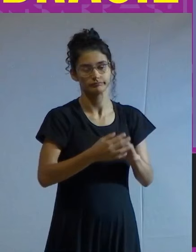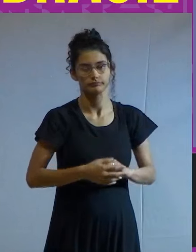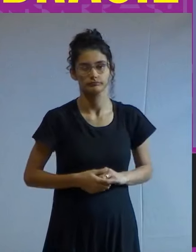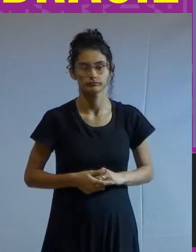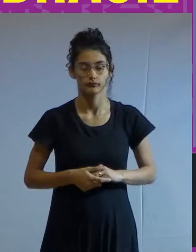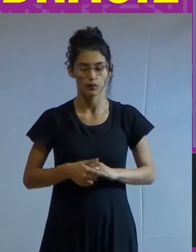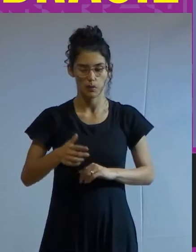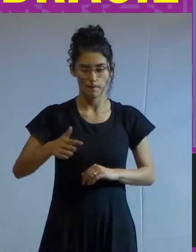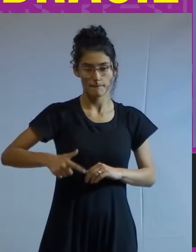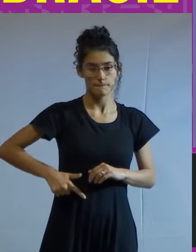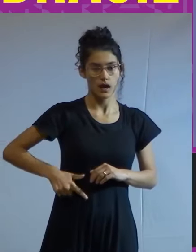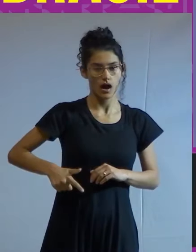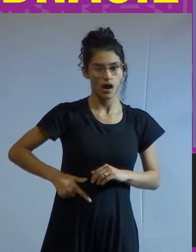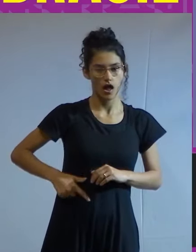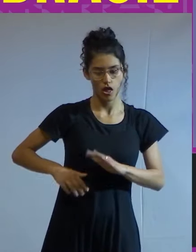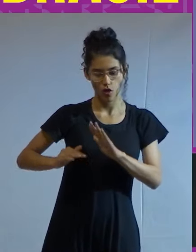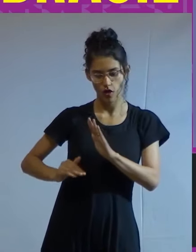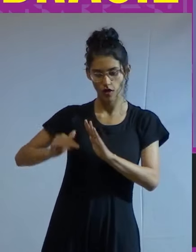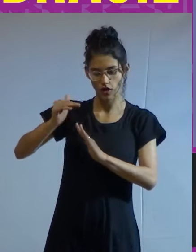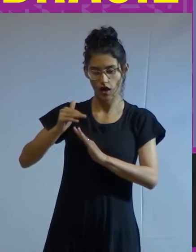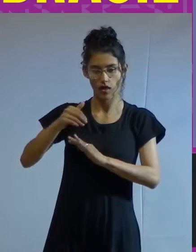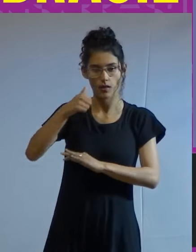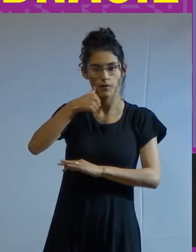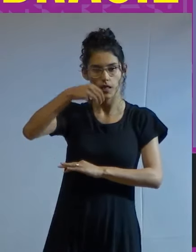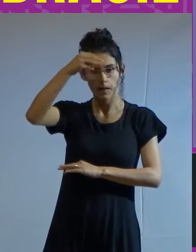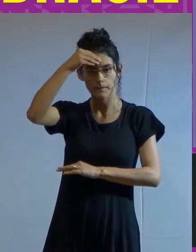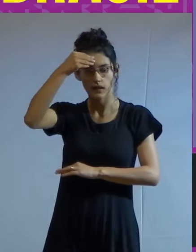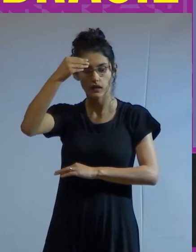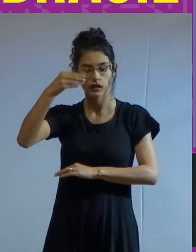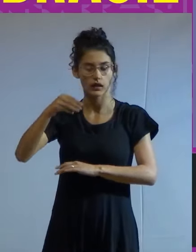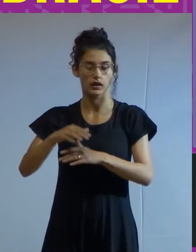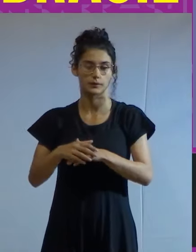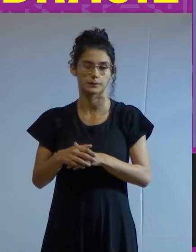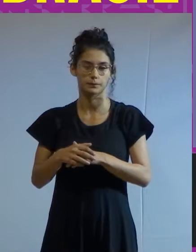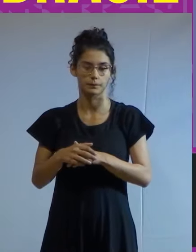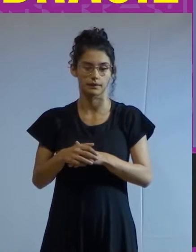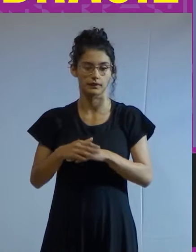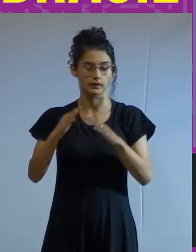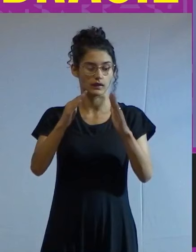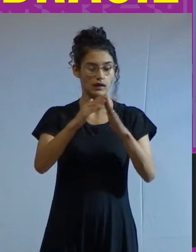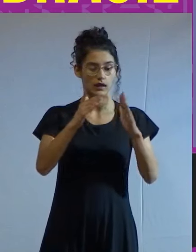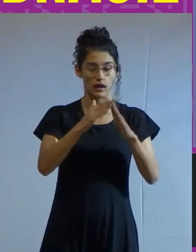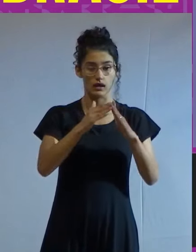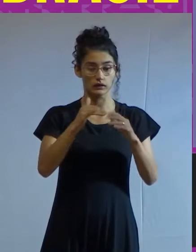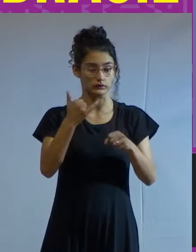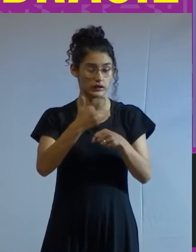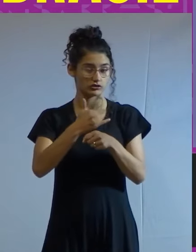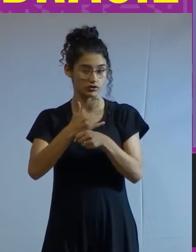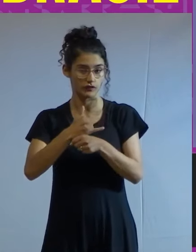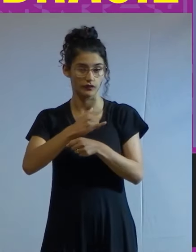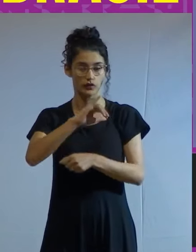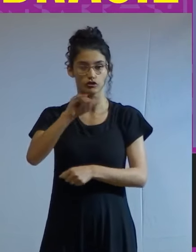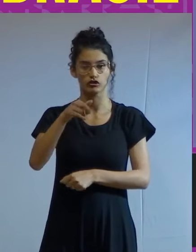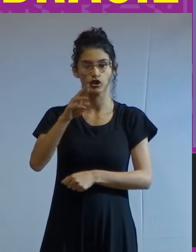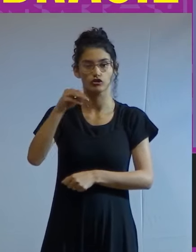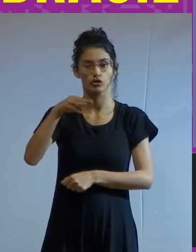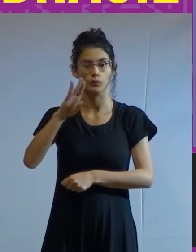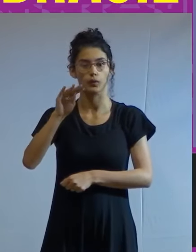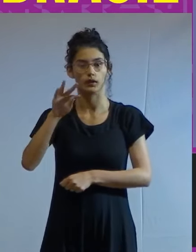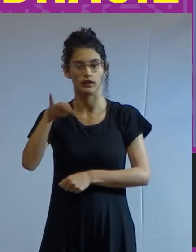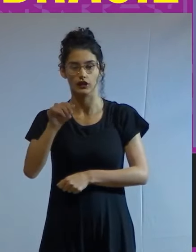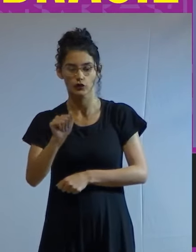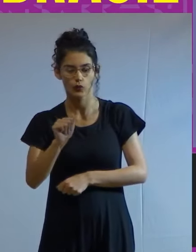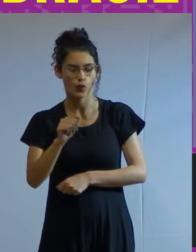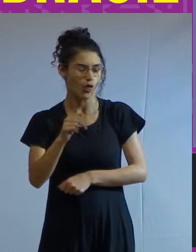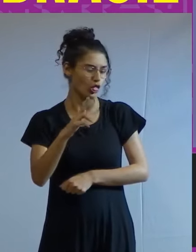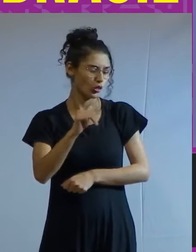O bandido foi criado pela madrinha na casa de sua patroa, no Jardim Botânico. Ele mal